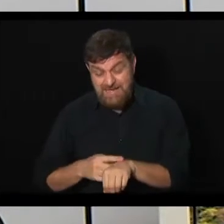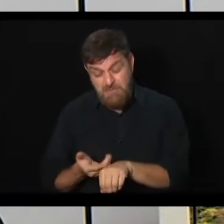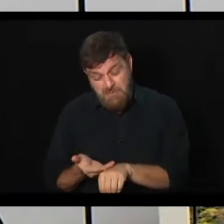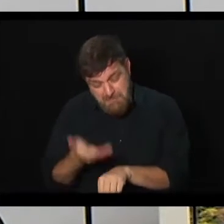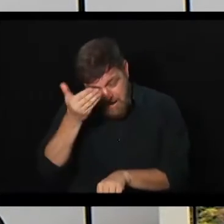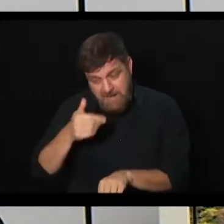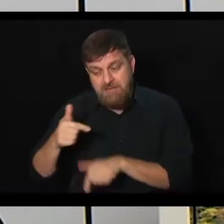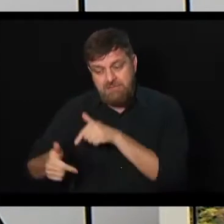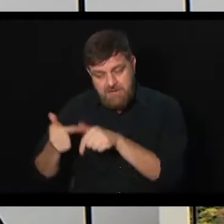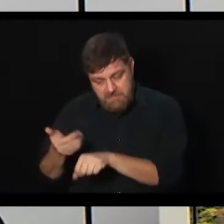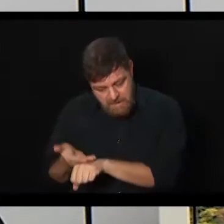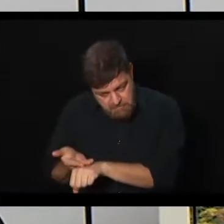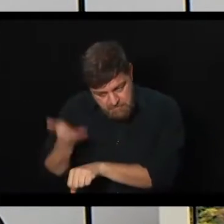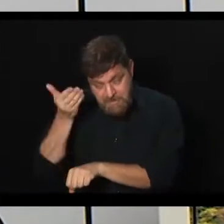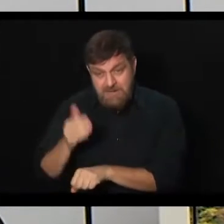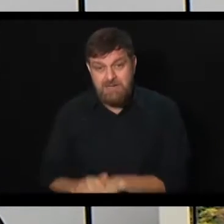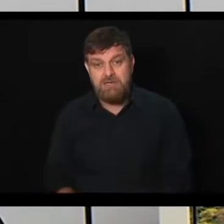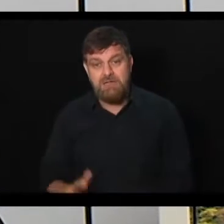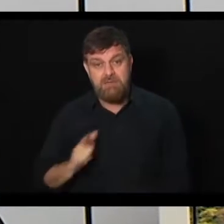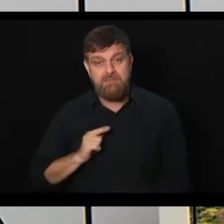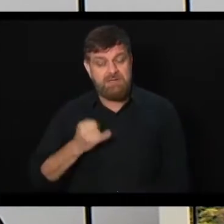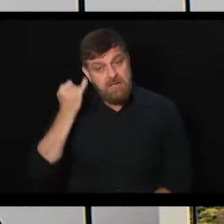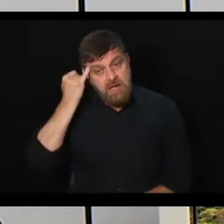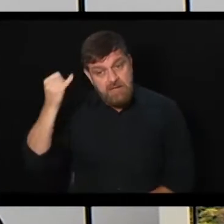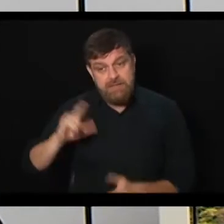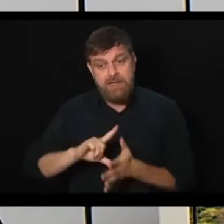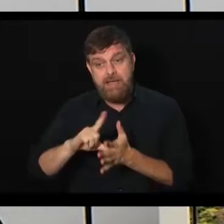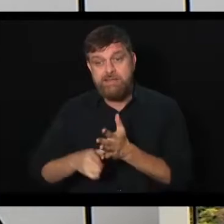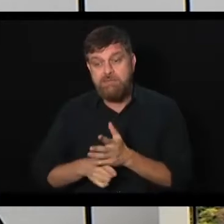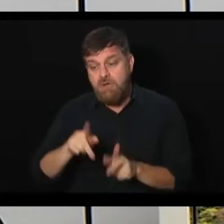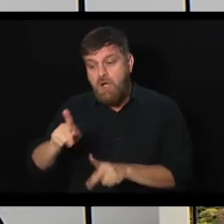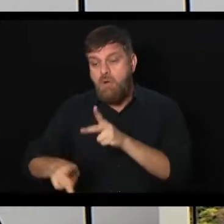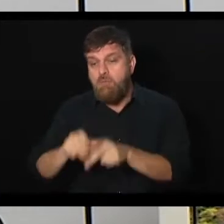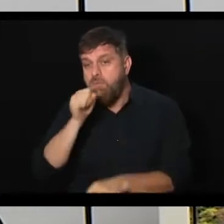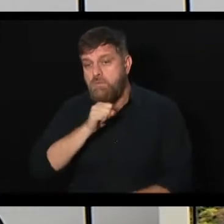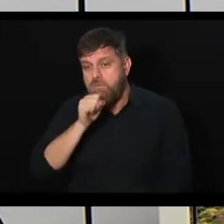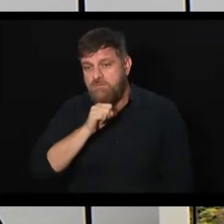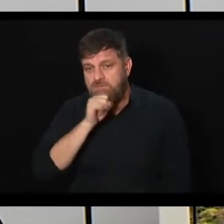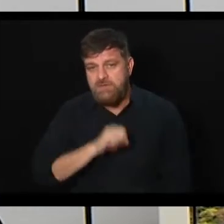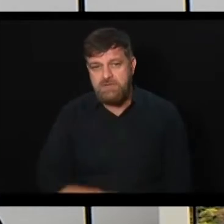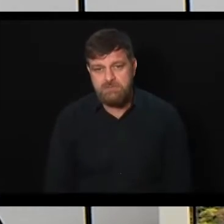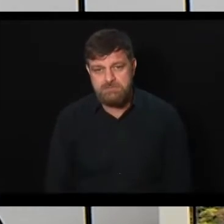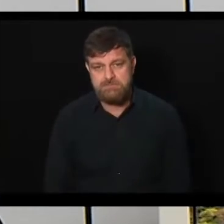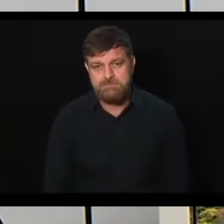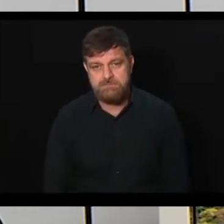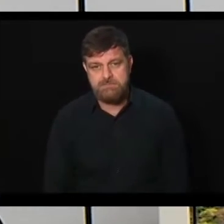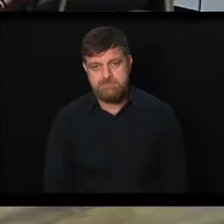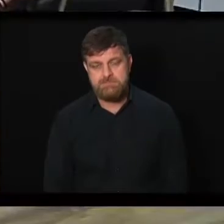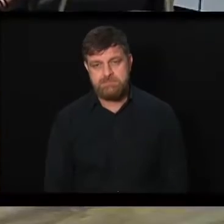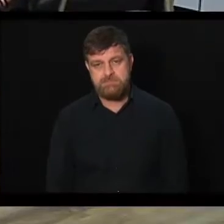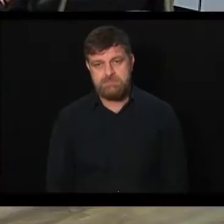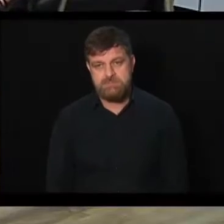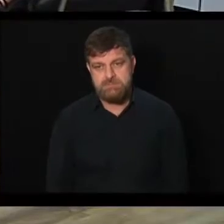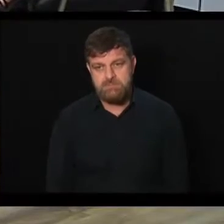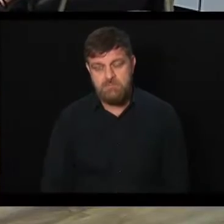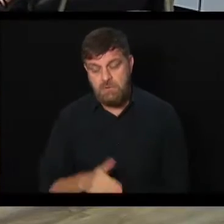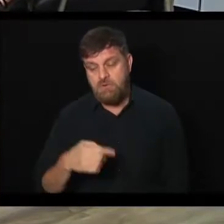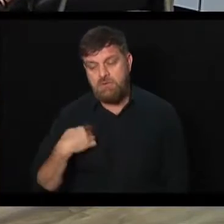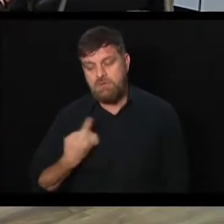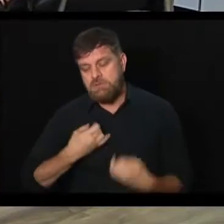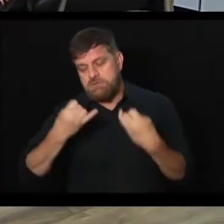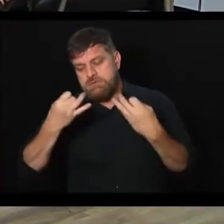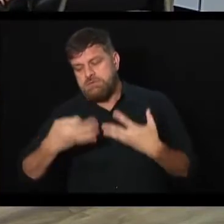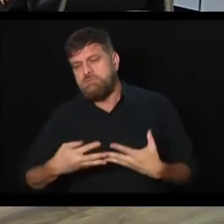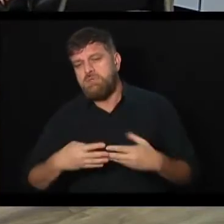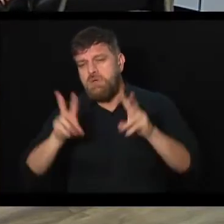de trabalho? Vai aumentar. Mas dentro daquela ideia de envelhecimento da população. Bem de todos. Tá certo. E quando a gente fala, então,